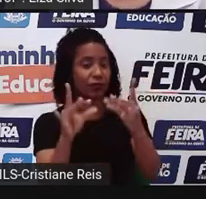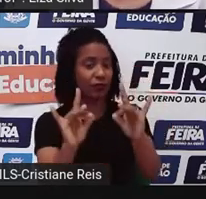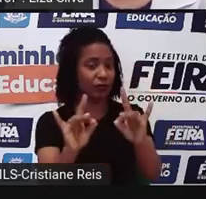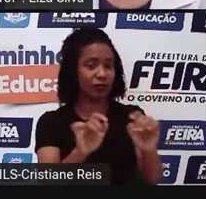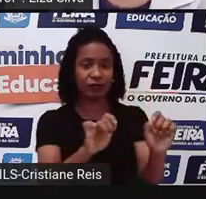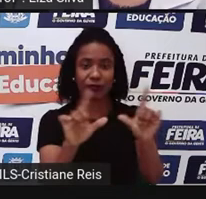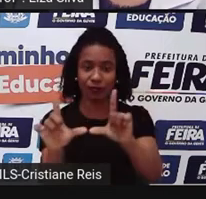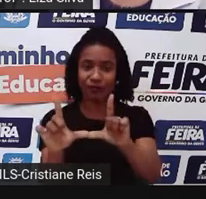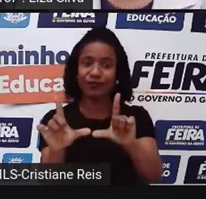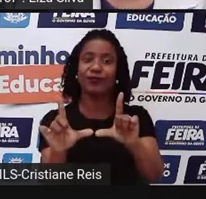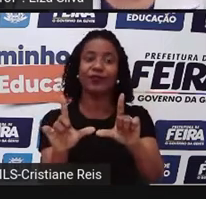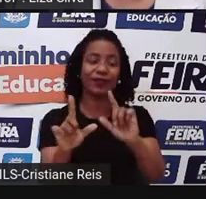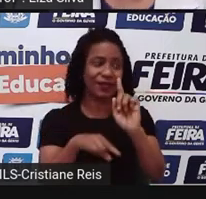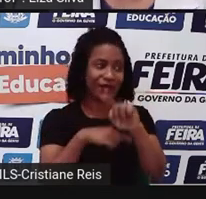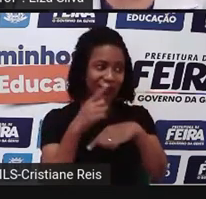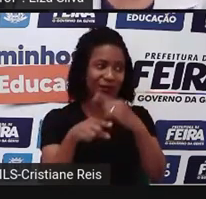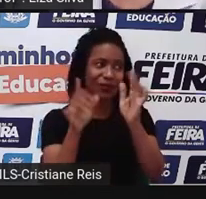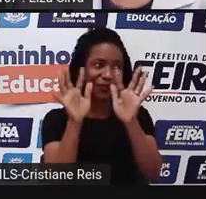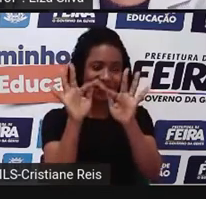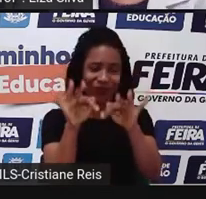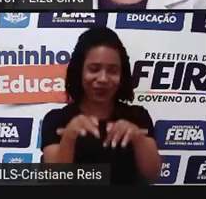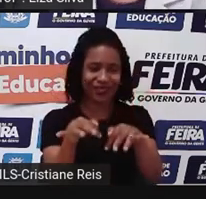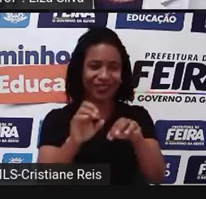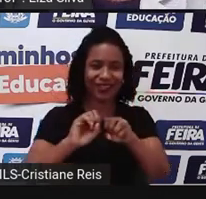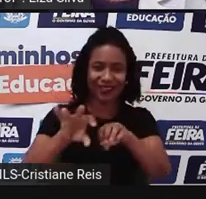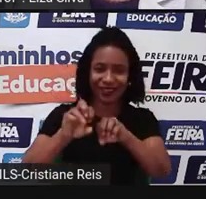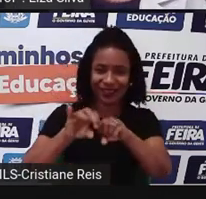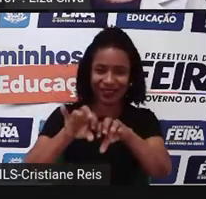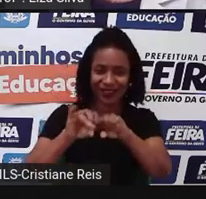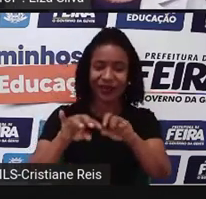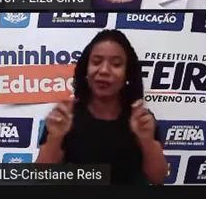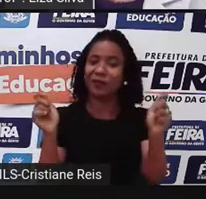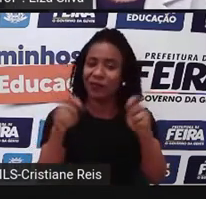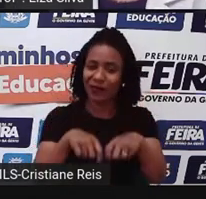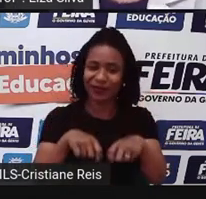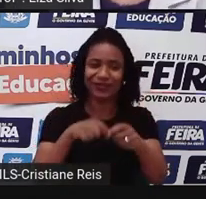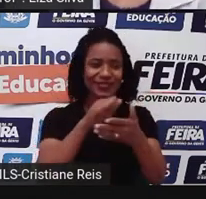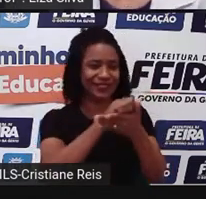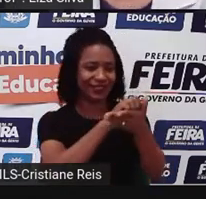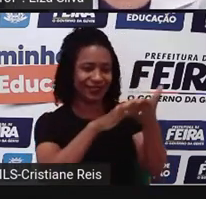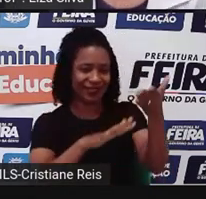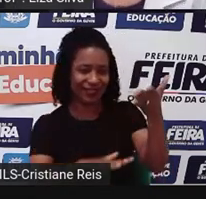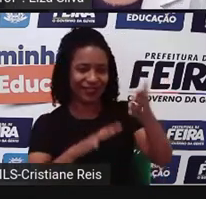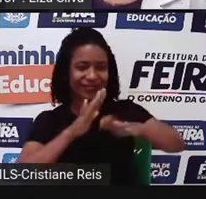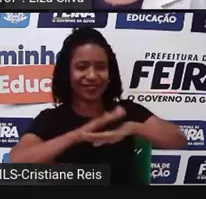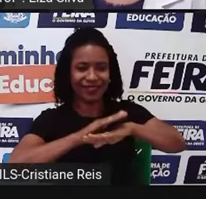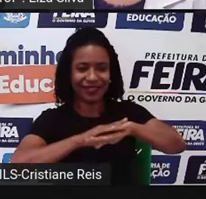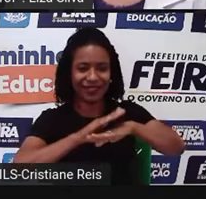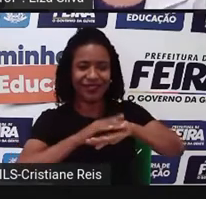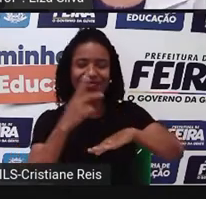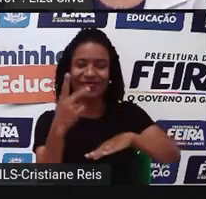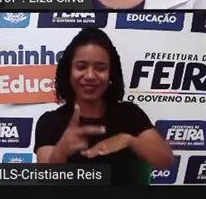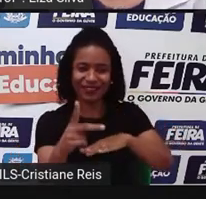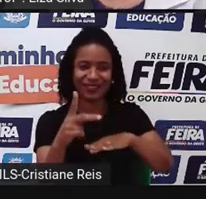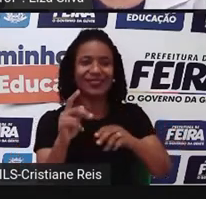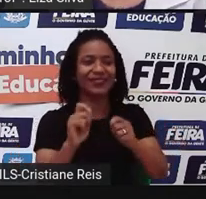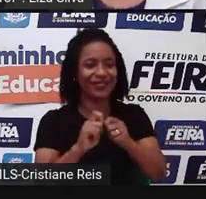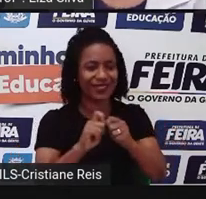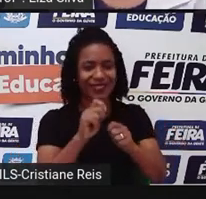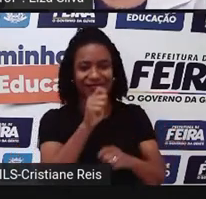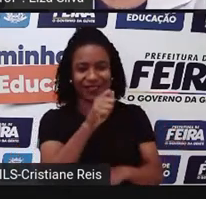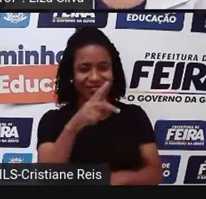final da nossa aula, eu vou lançar aquele desafio que eu gostaria que vocês realizassem, utilizando esse aplicativo.